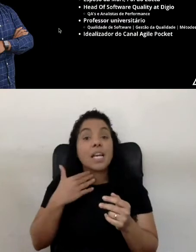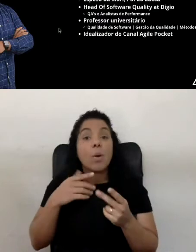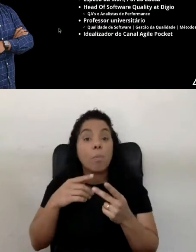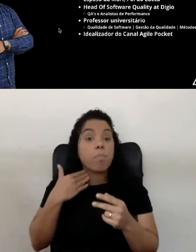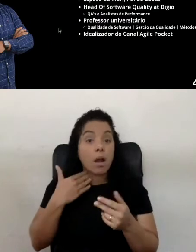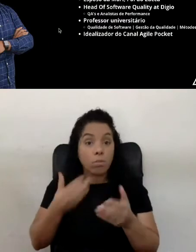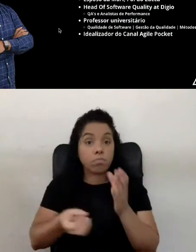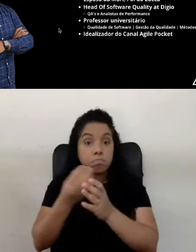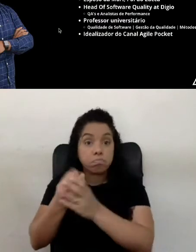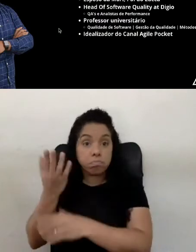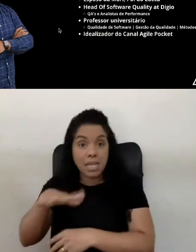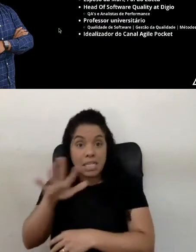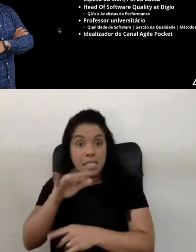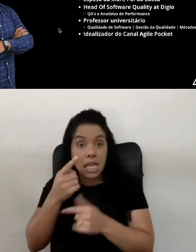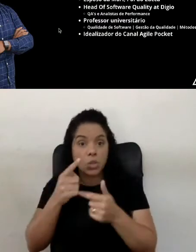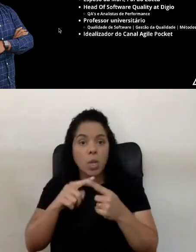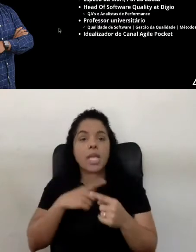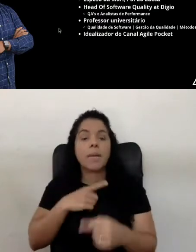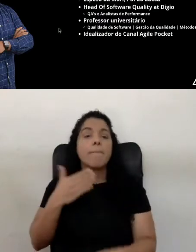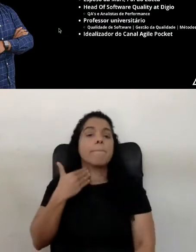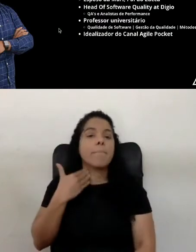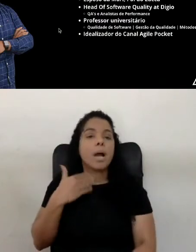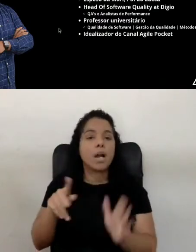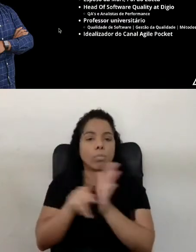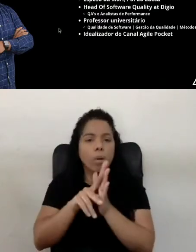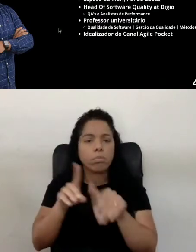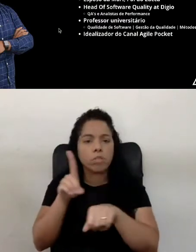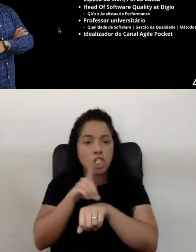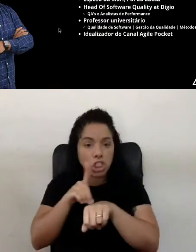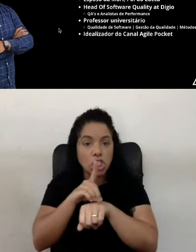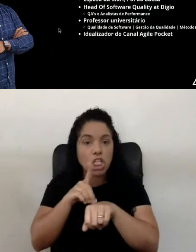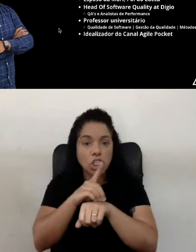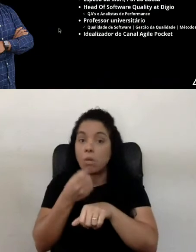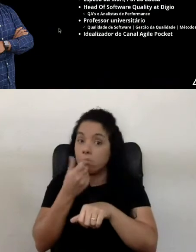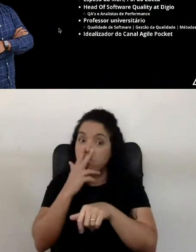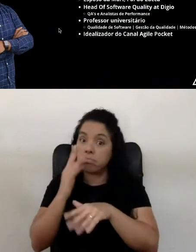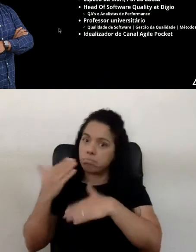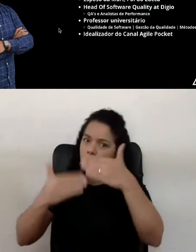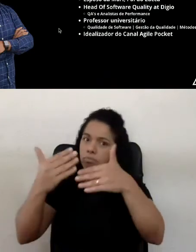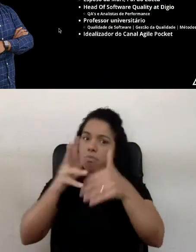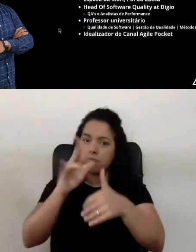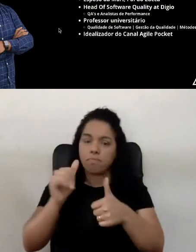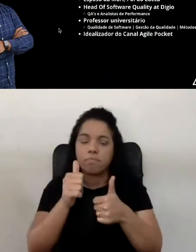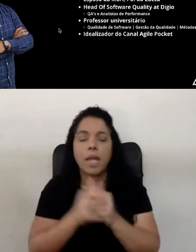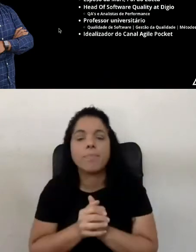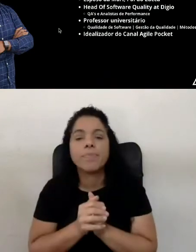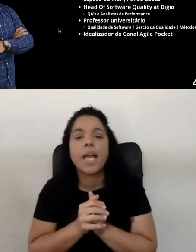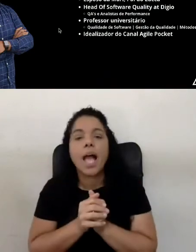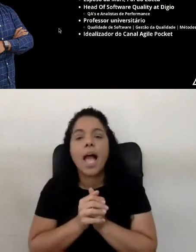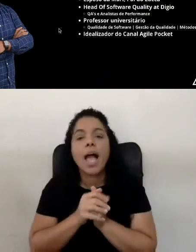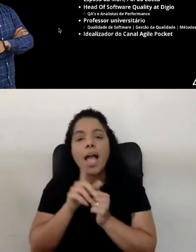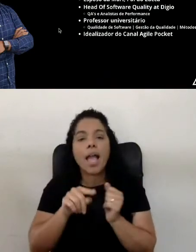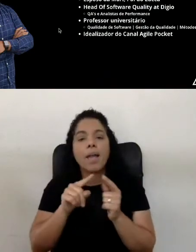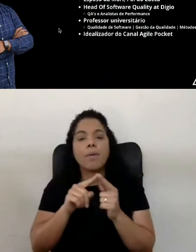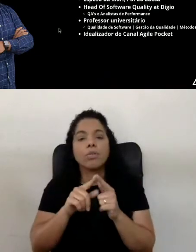mais no mercado. É um banco digital muito promissor. Costumo dizer que é um